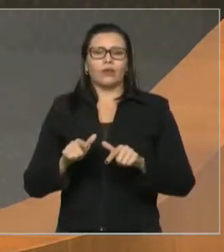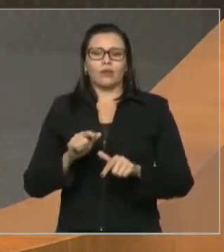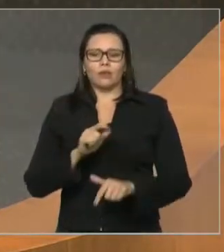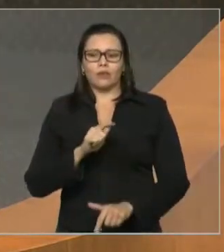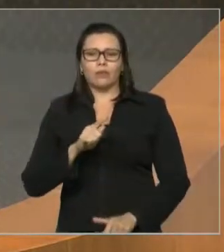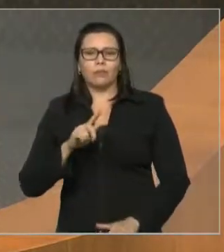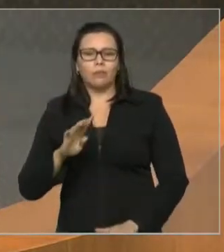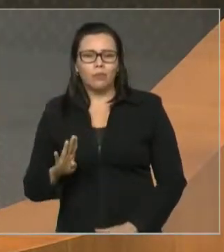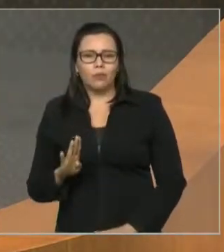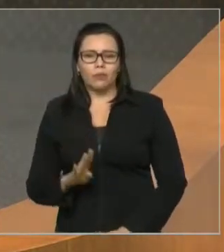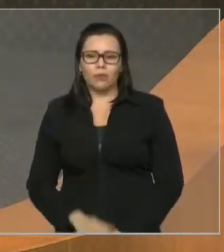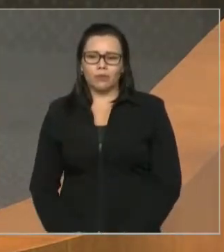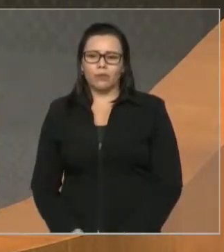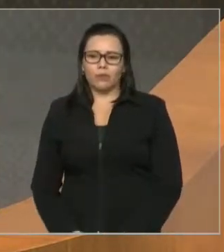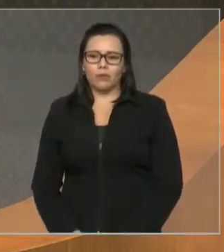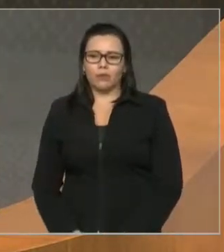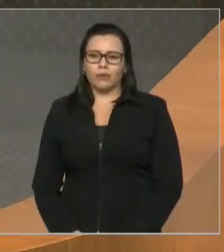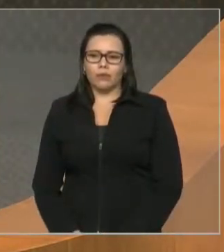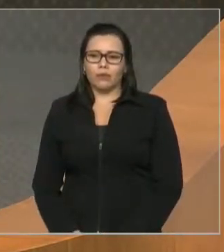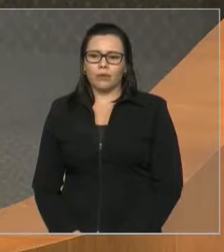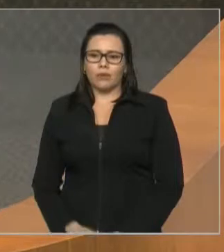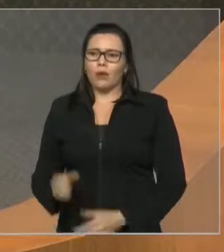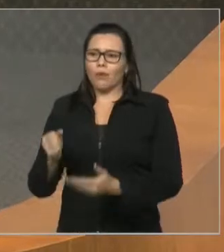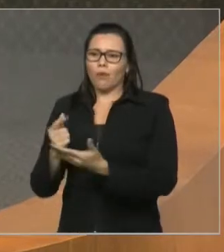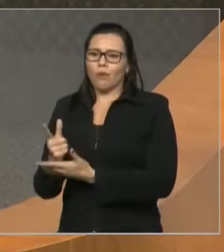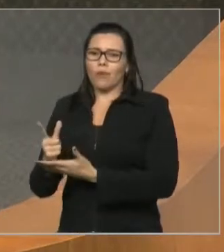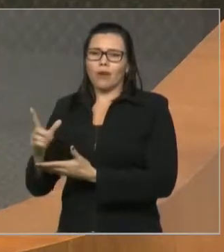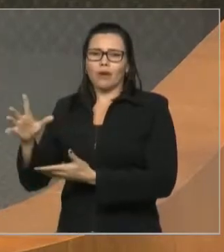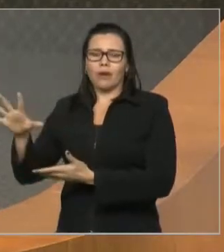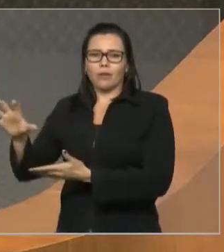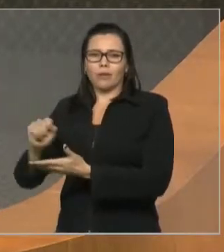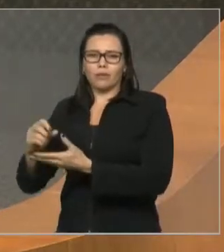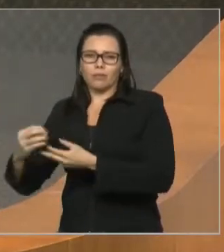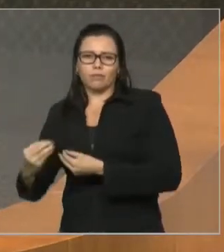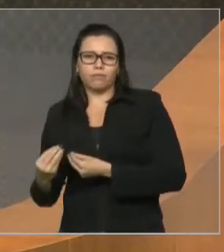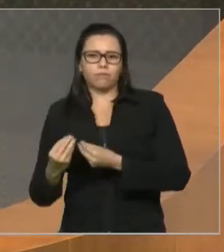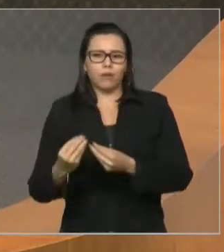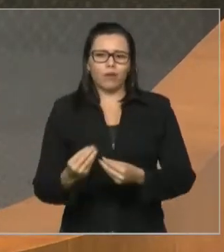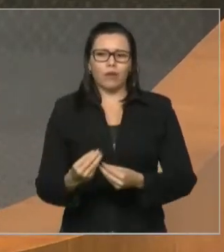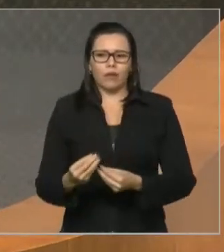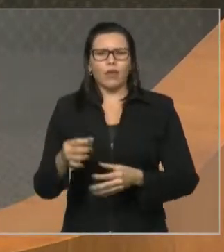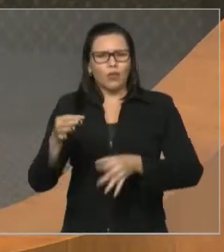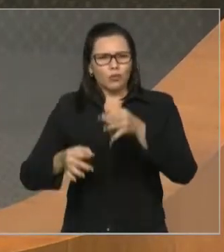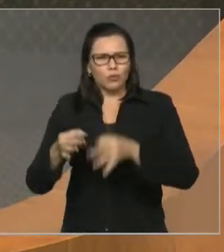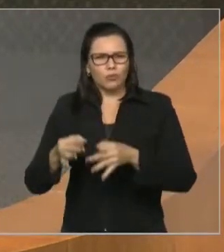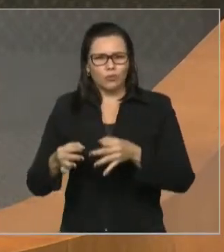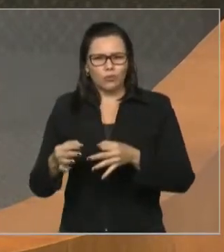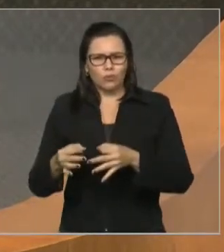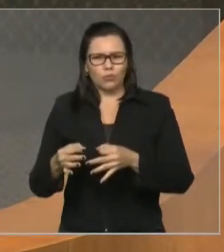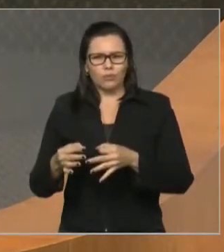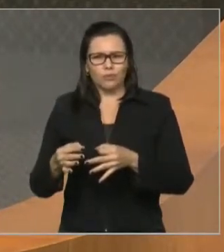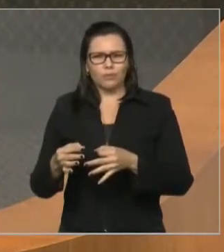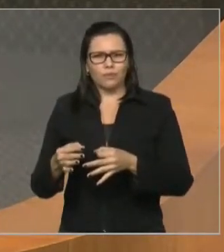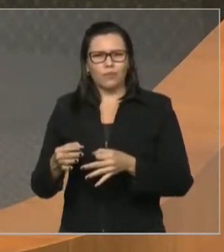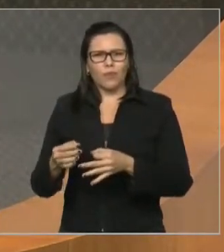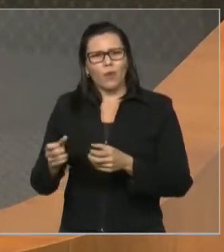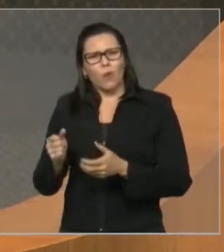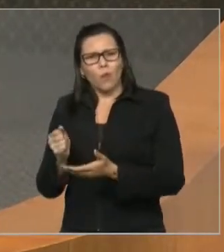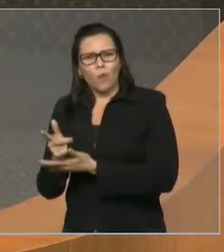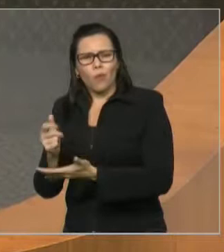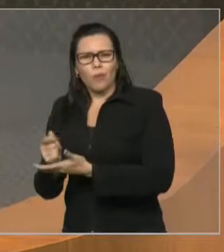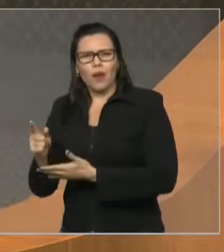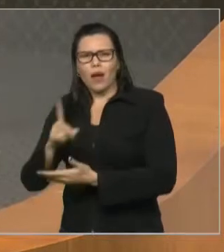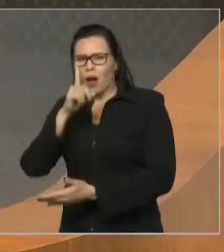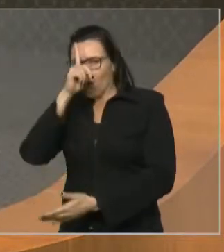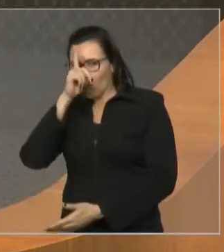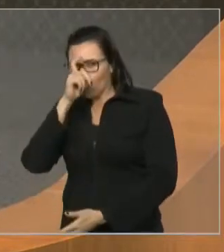meu também. E eu pergunto a vocês, é justo comprar um hospital quebrado, que foi entregue ao SUS, porque o Estado não podia